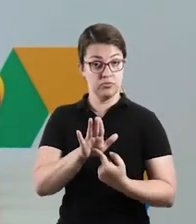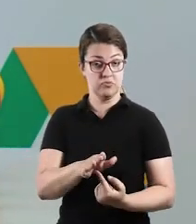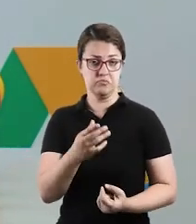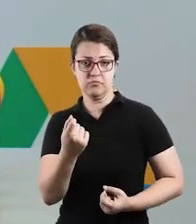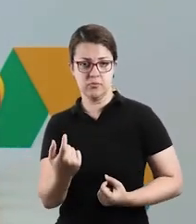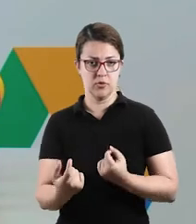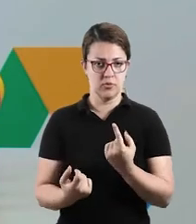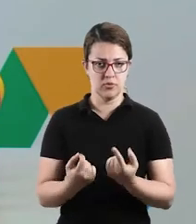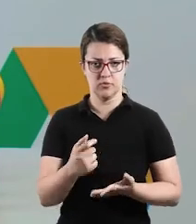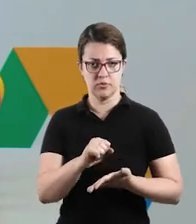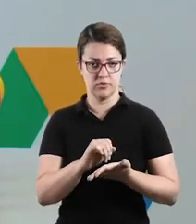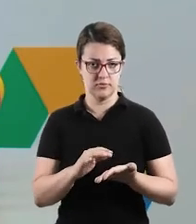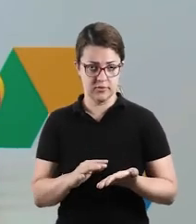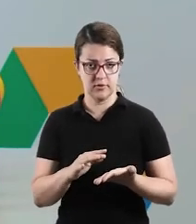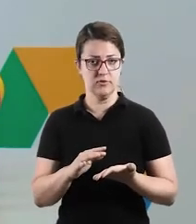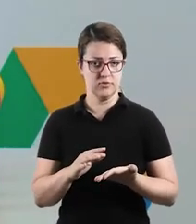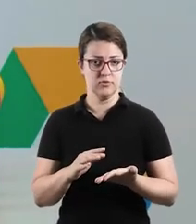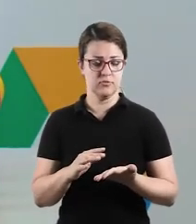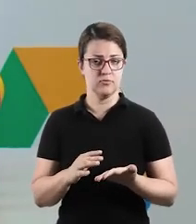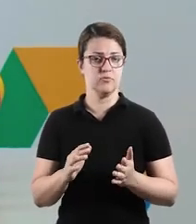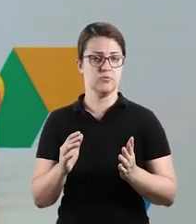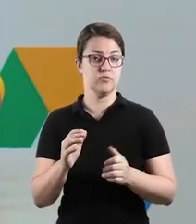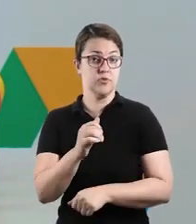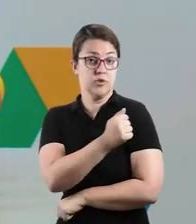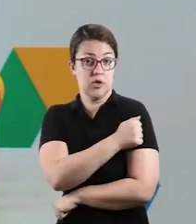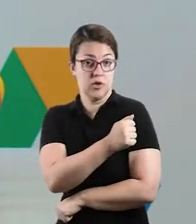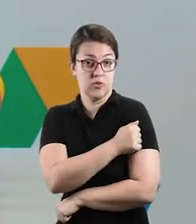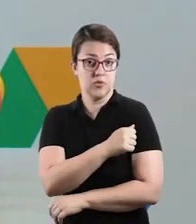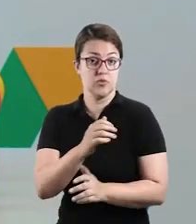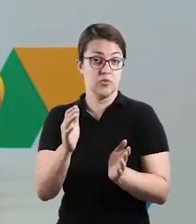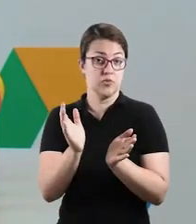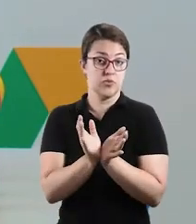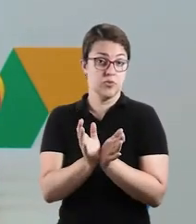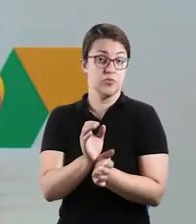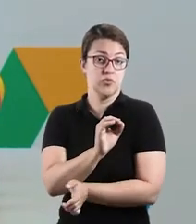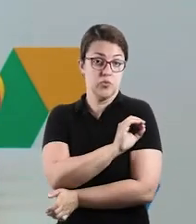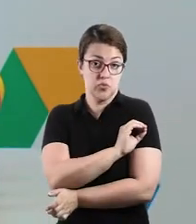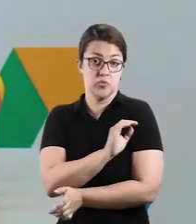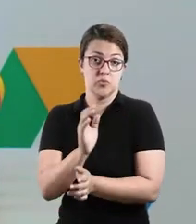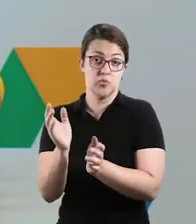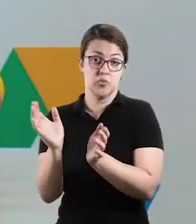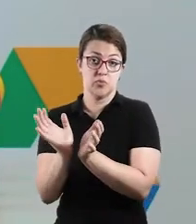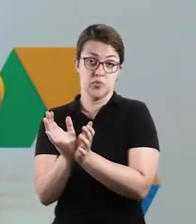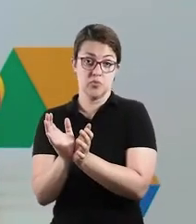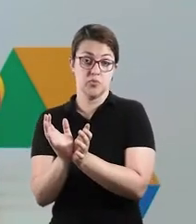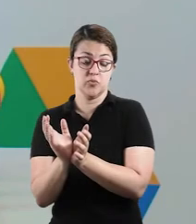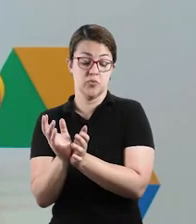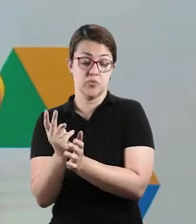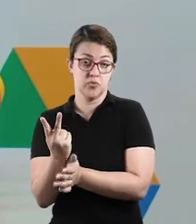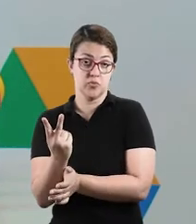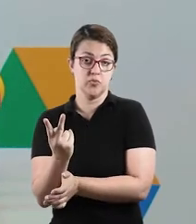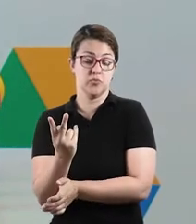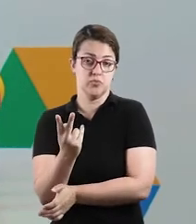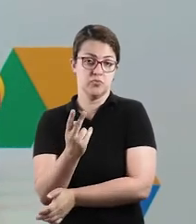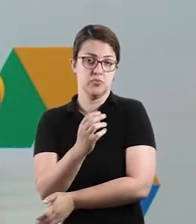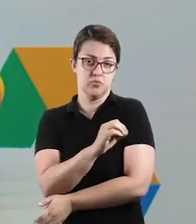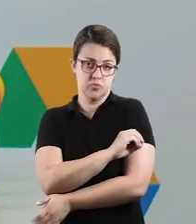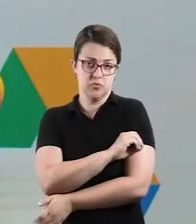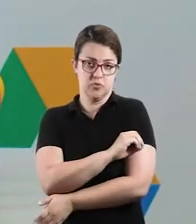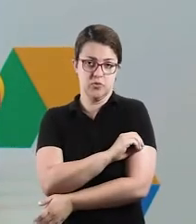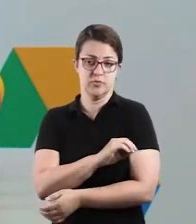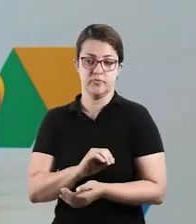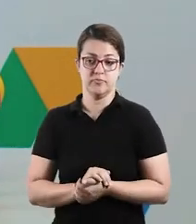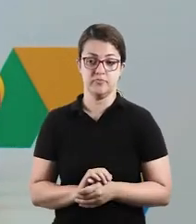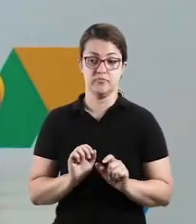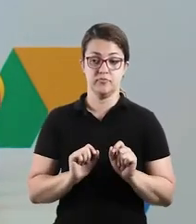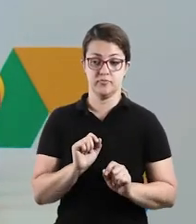algumas atividades que dá para fazer com a fase do Pré 1 e do Pré 2. Lembre-se, papai e mamãe, que as crianças pequenas sempre precisam da ajuda do